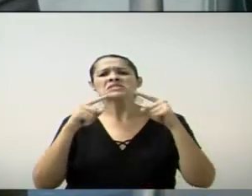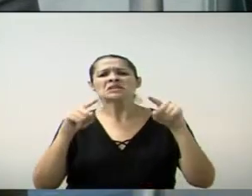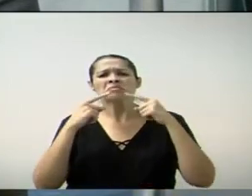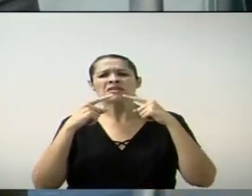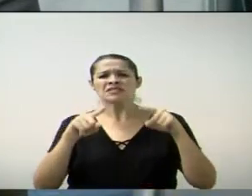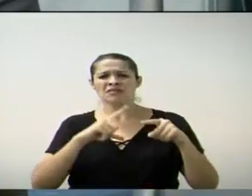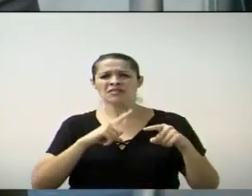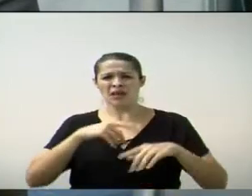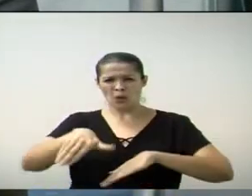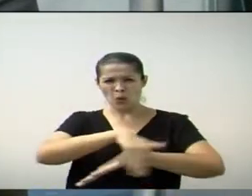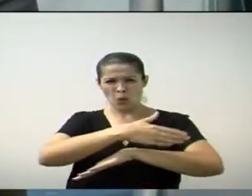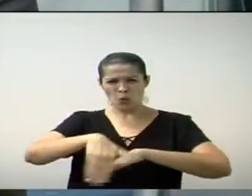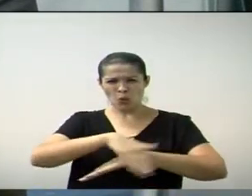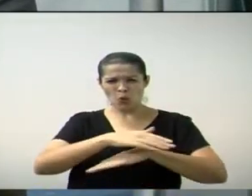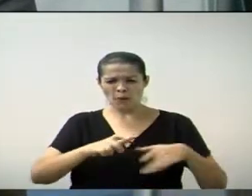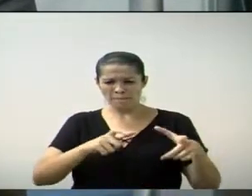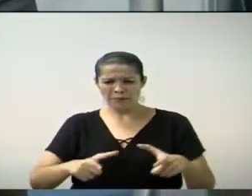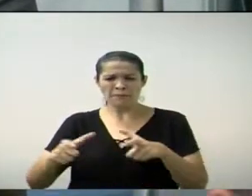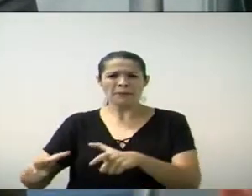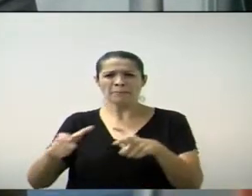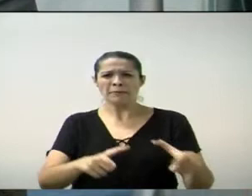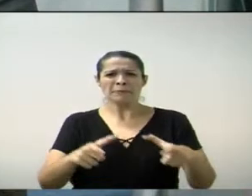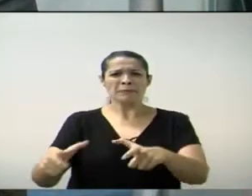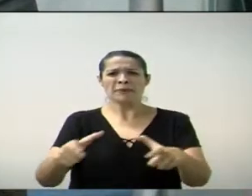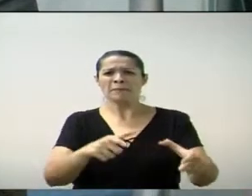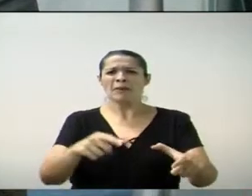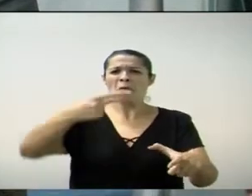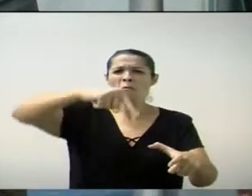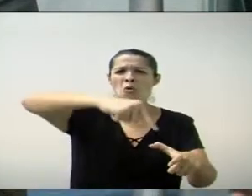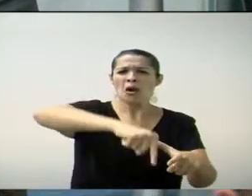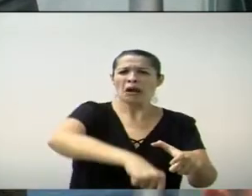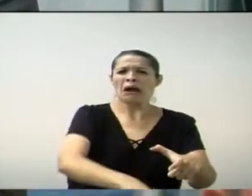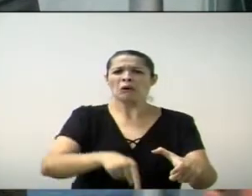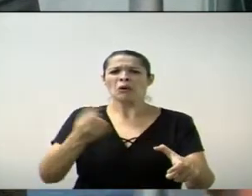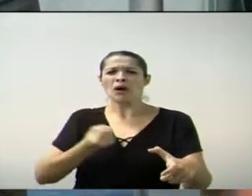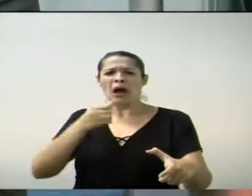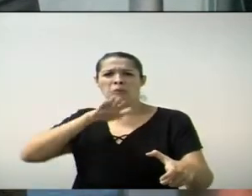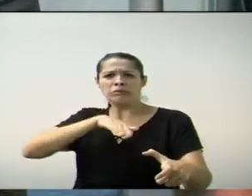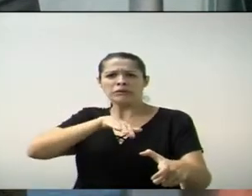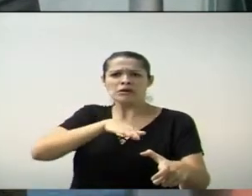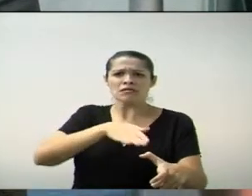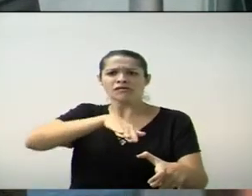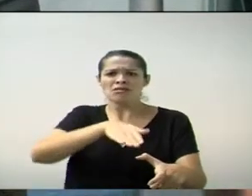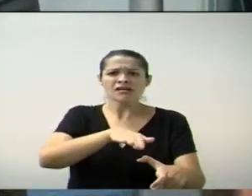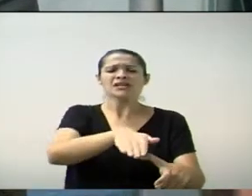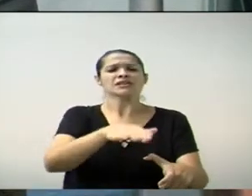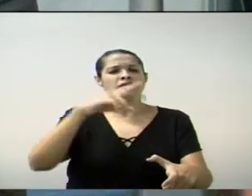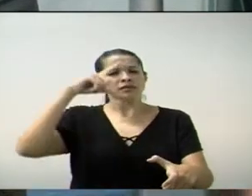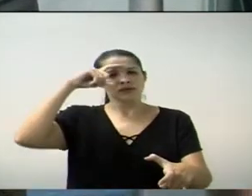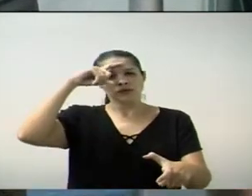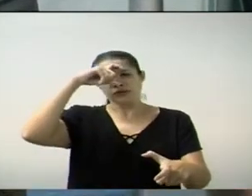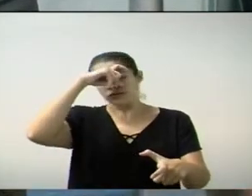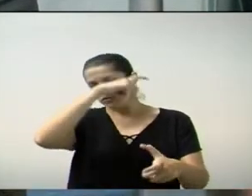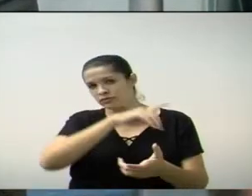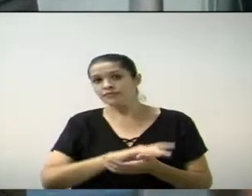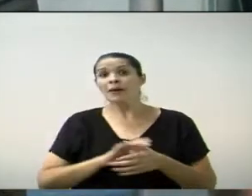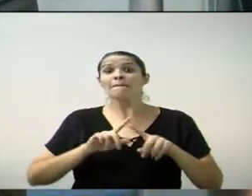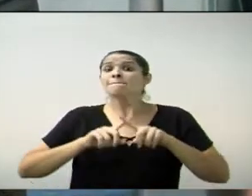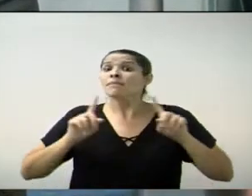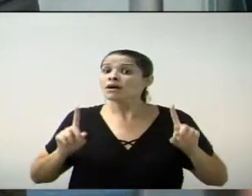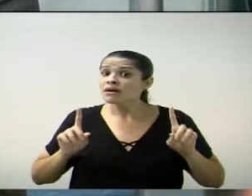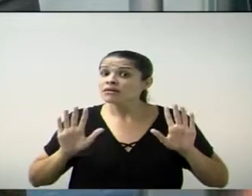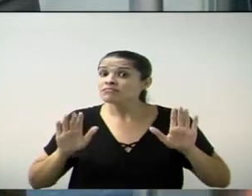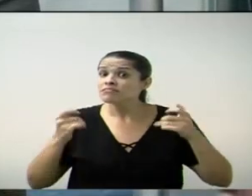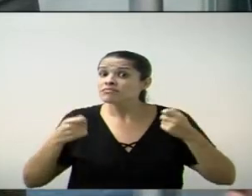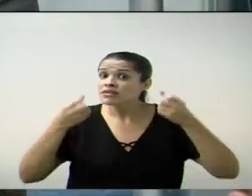realmente está muito grande. Mas o povo tem que entender que esse problema de tapa-buraco